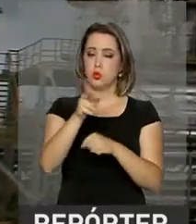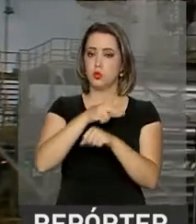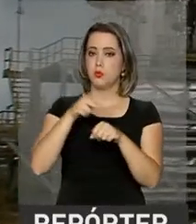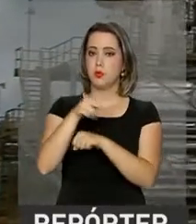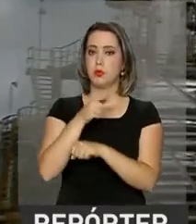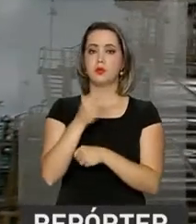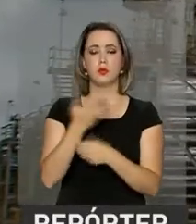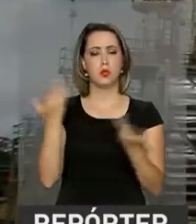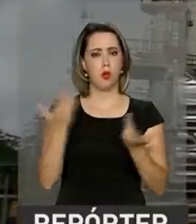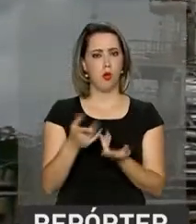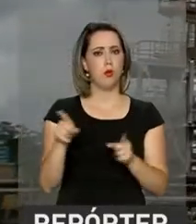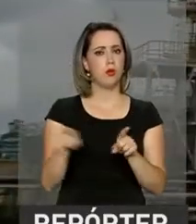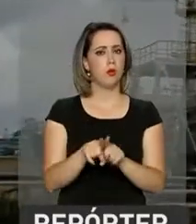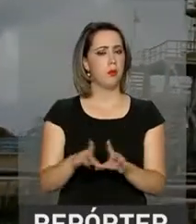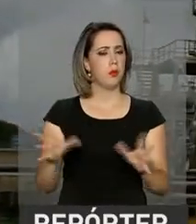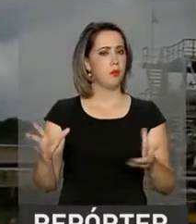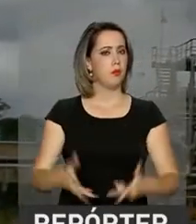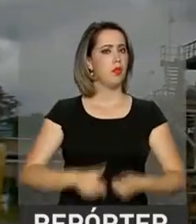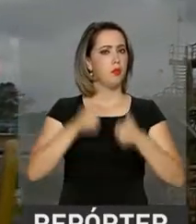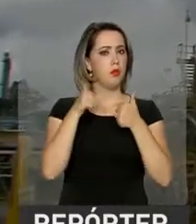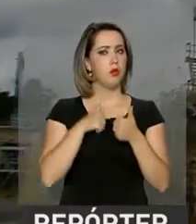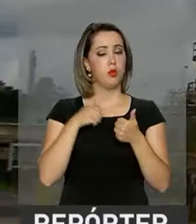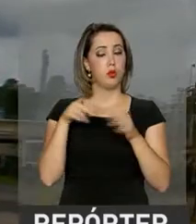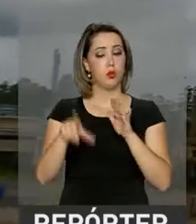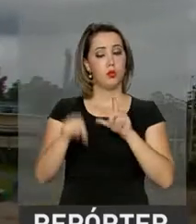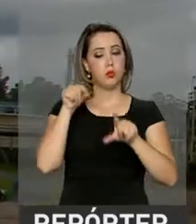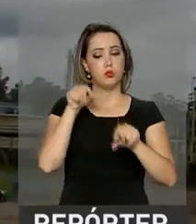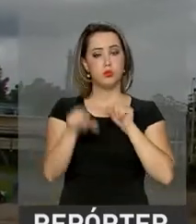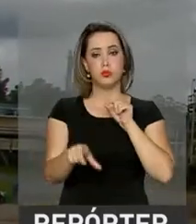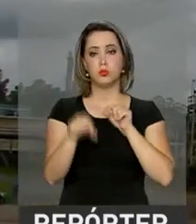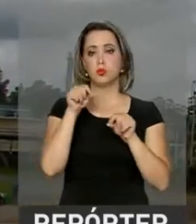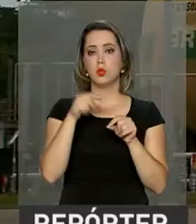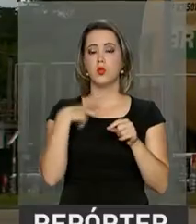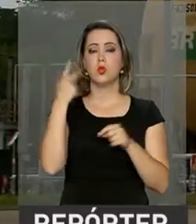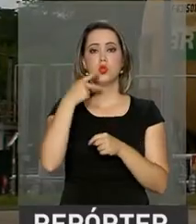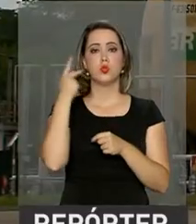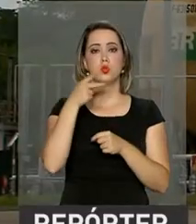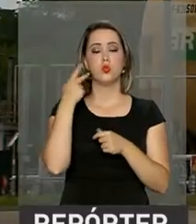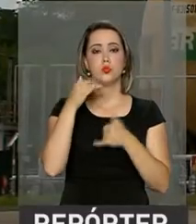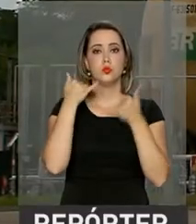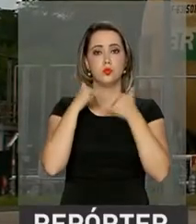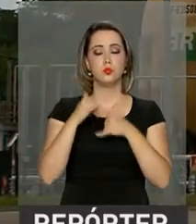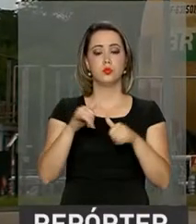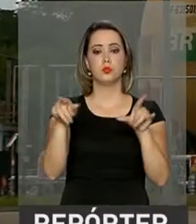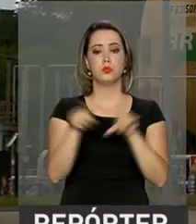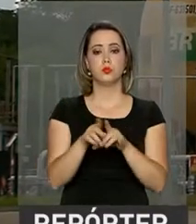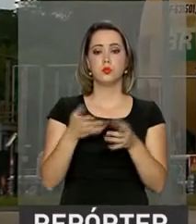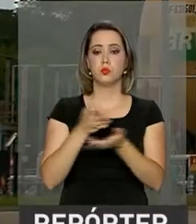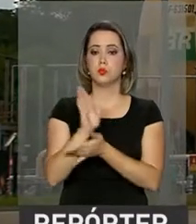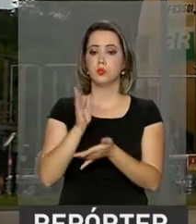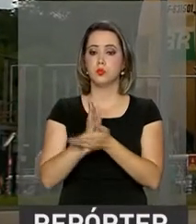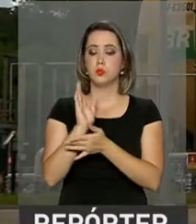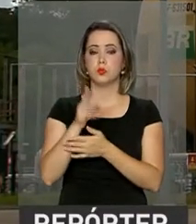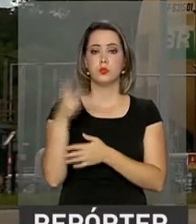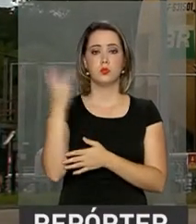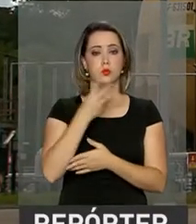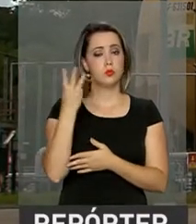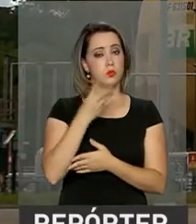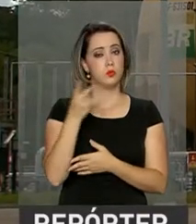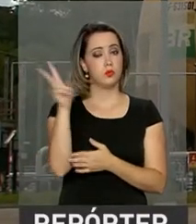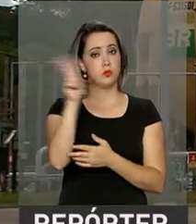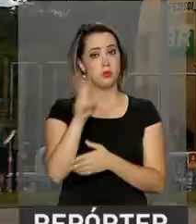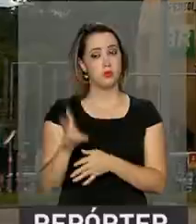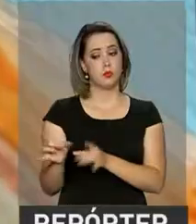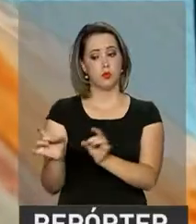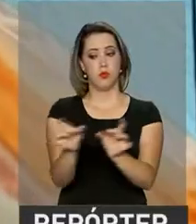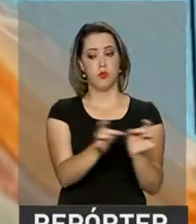maior dinamismo com as últimas definições do Conselho Nacional de Política Energética. A aprovação da terceira rodada